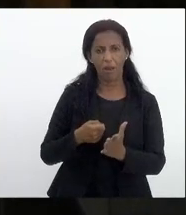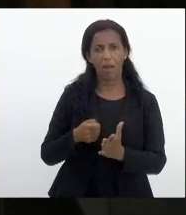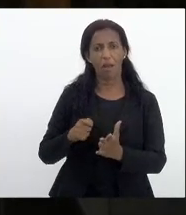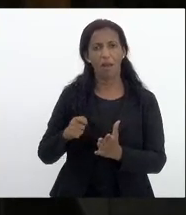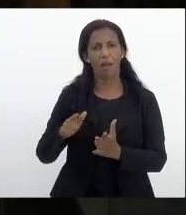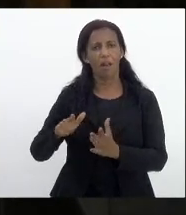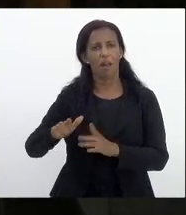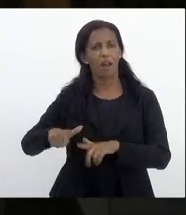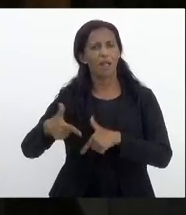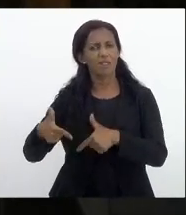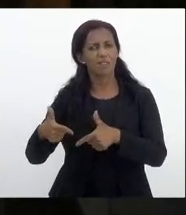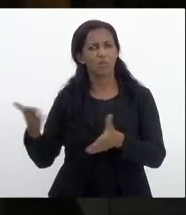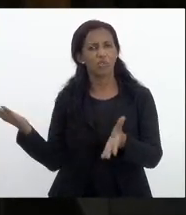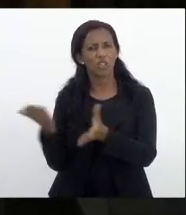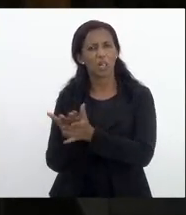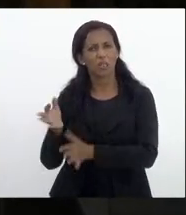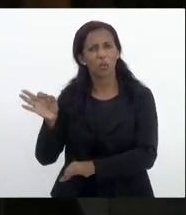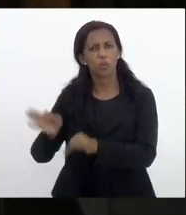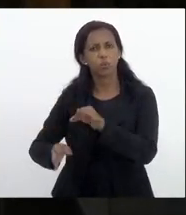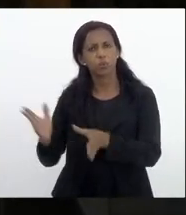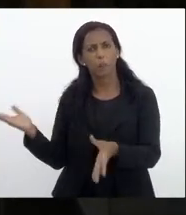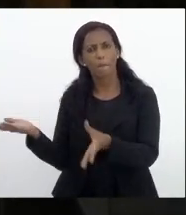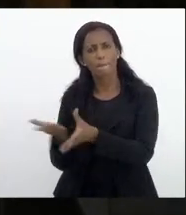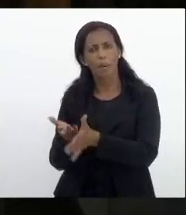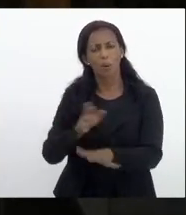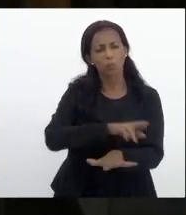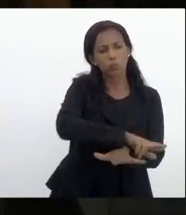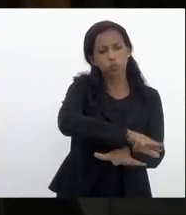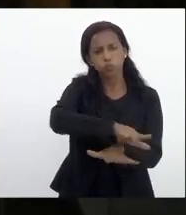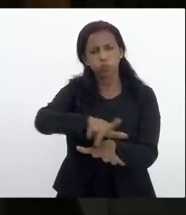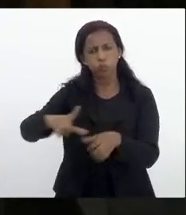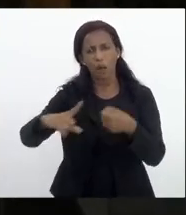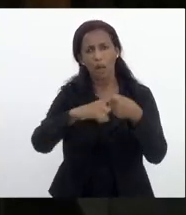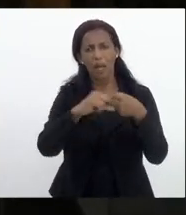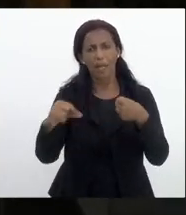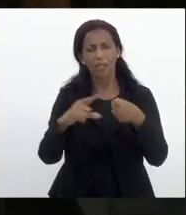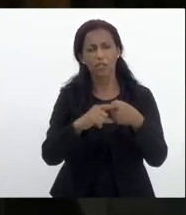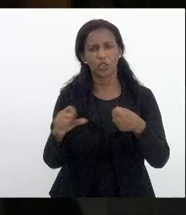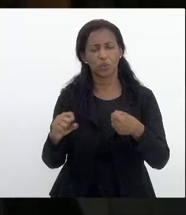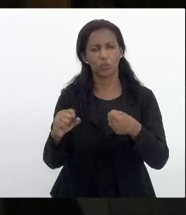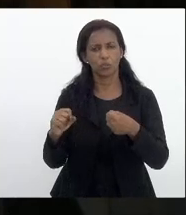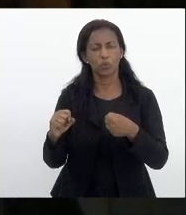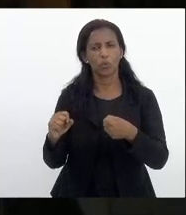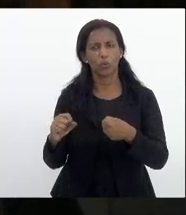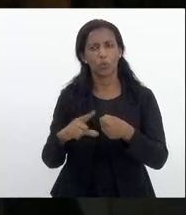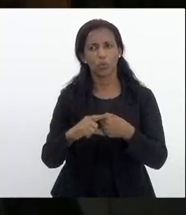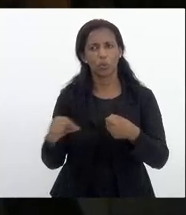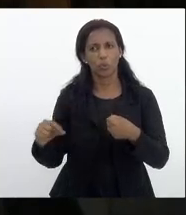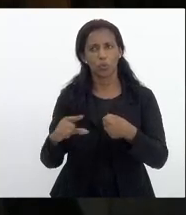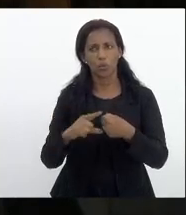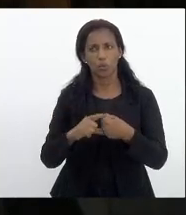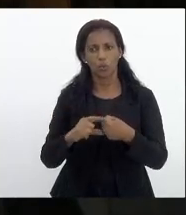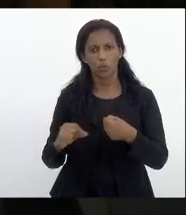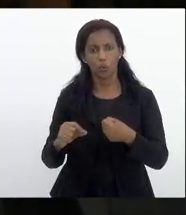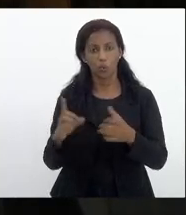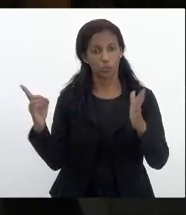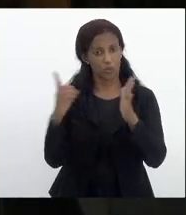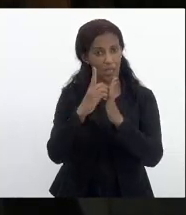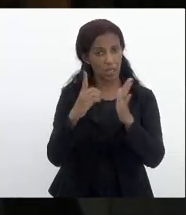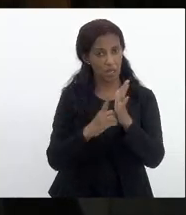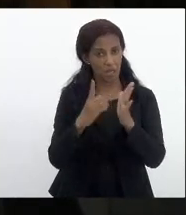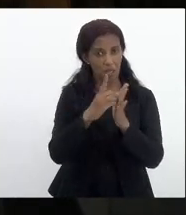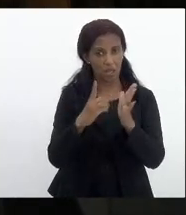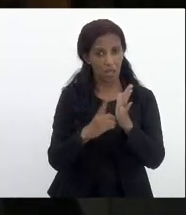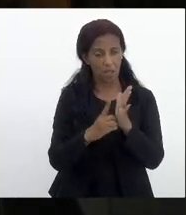inconstitucionalidade contra diversos artigos no Supremo com diversos artigos do decreto